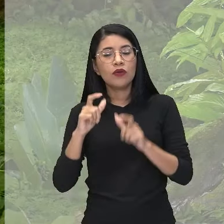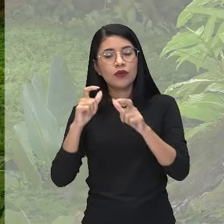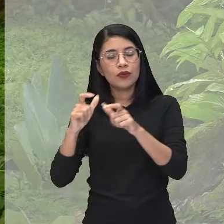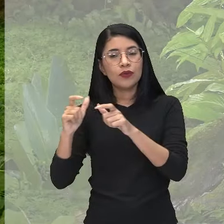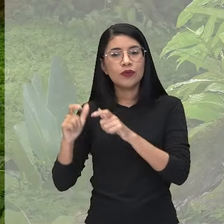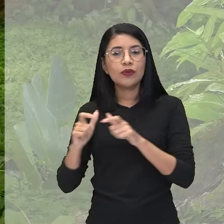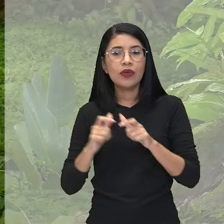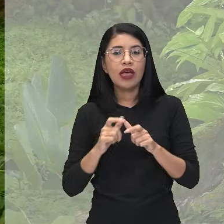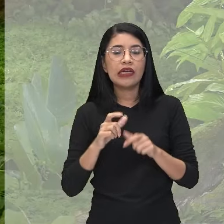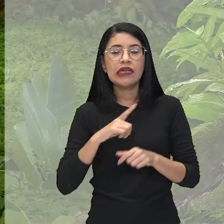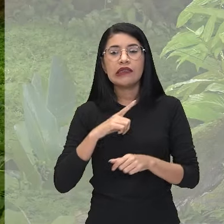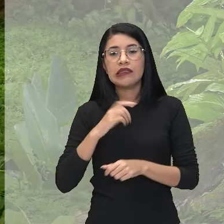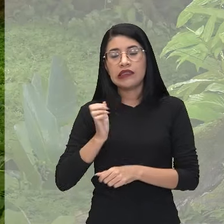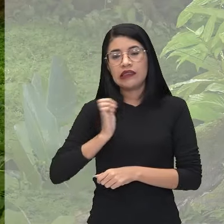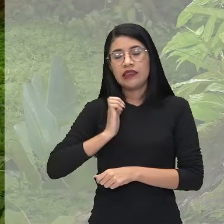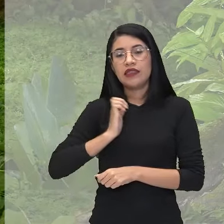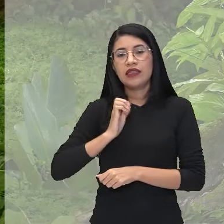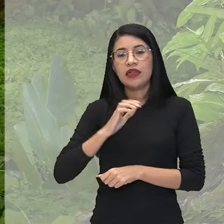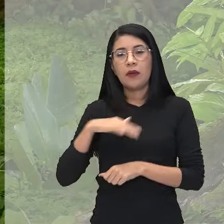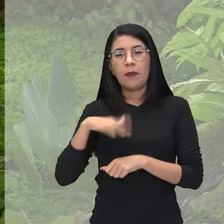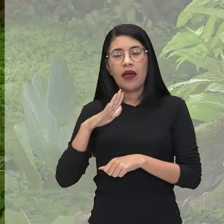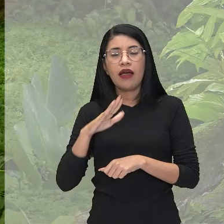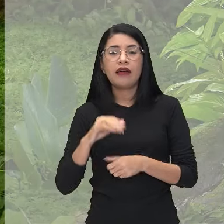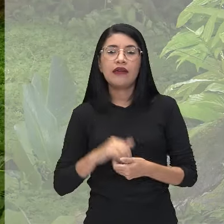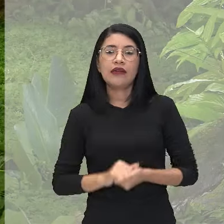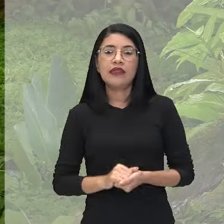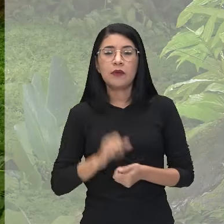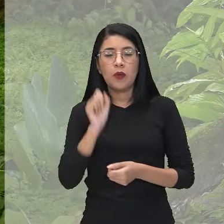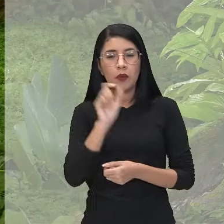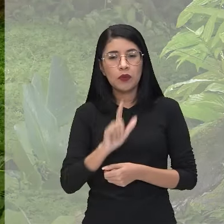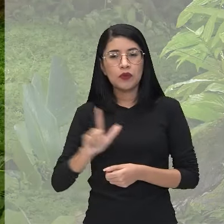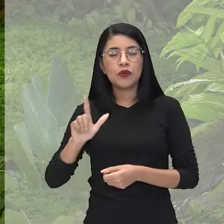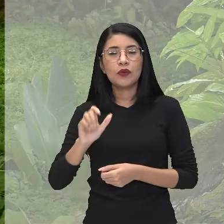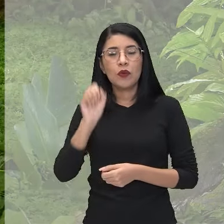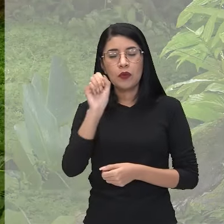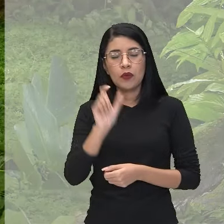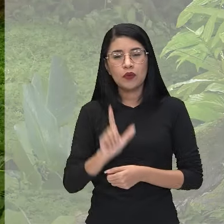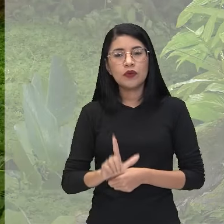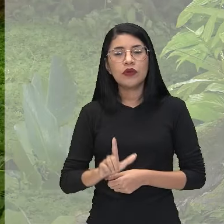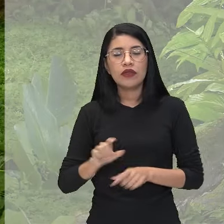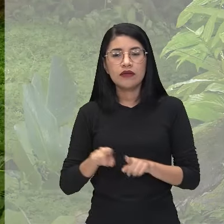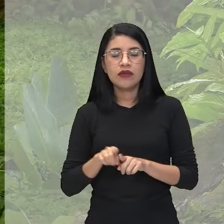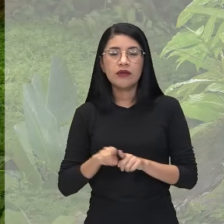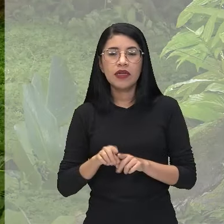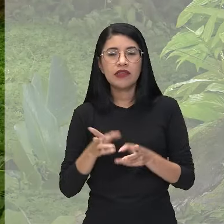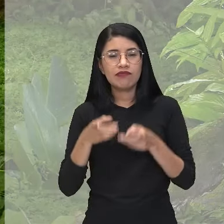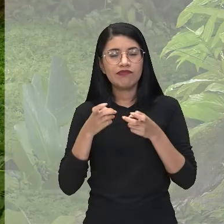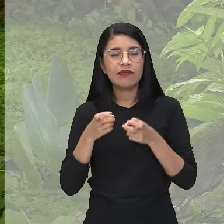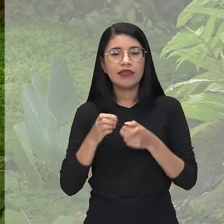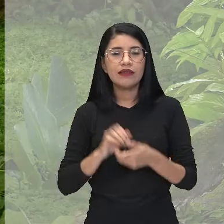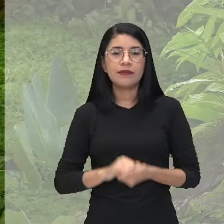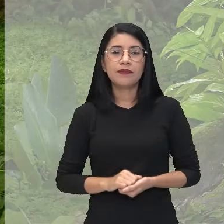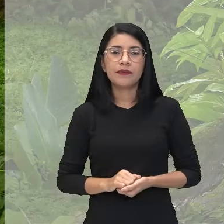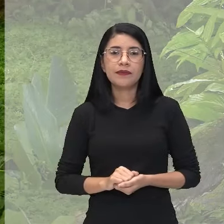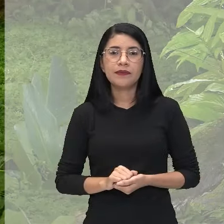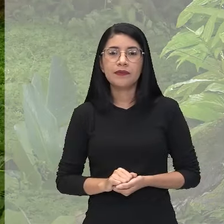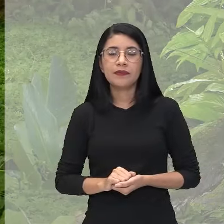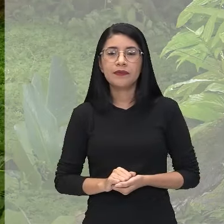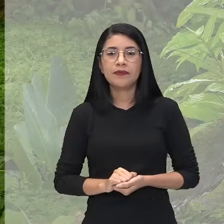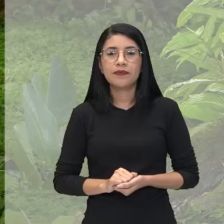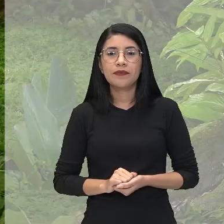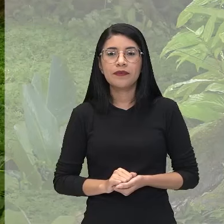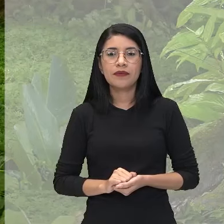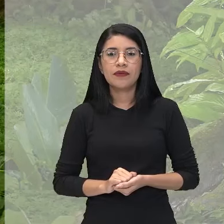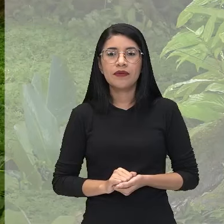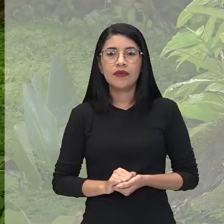porção rica, né? Dali do país, do sul e sudeste. A gente consegue fazer essa percepção dentro da história. Quanto